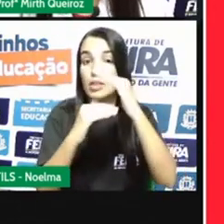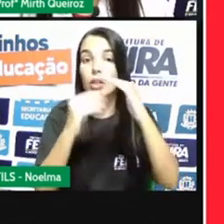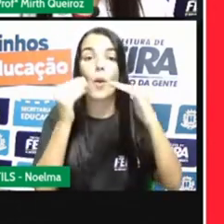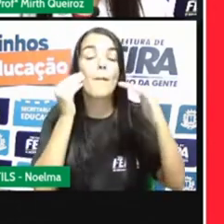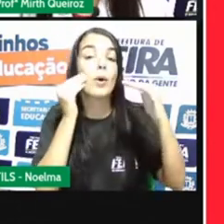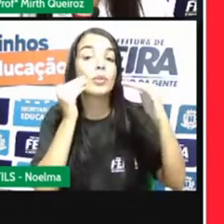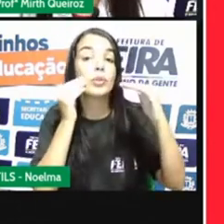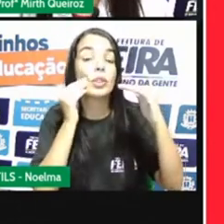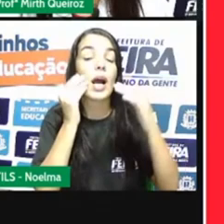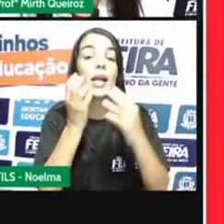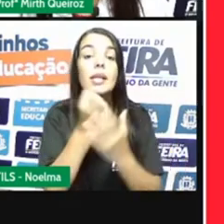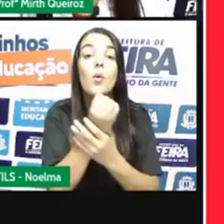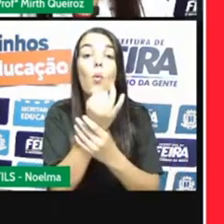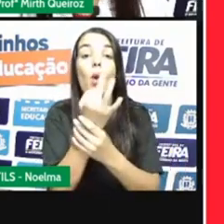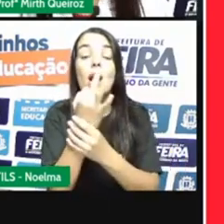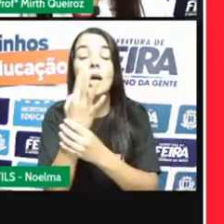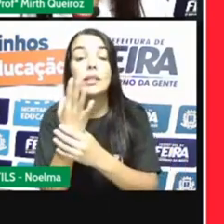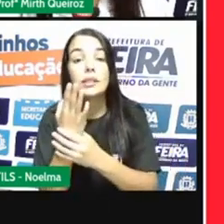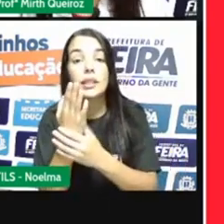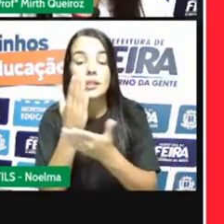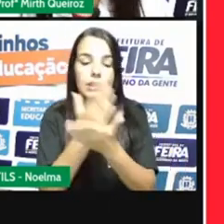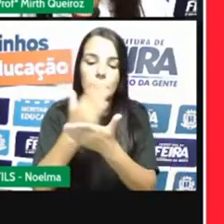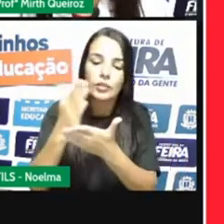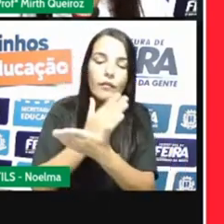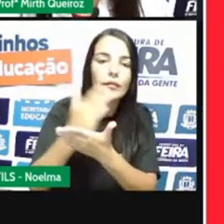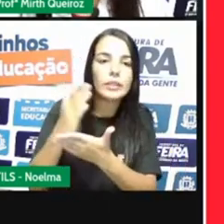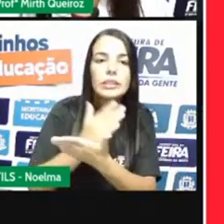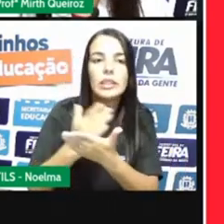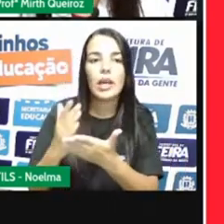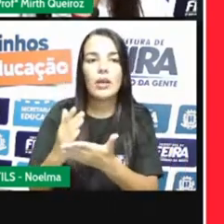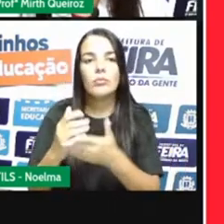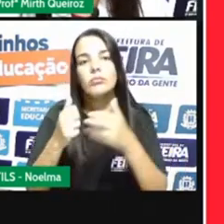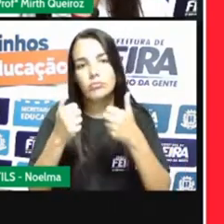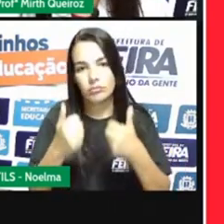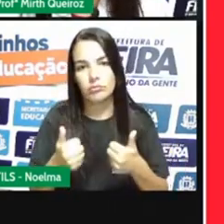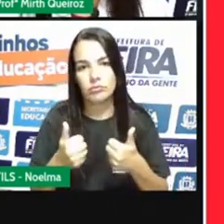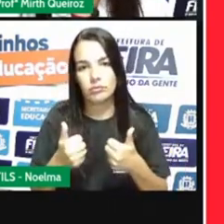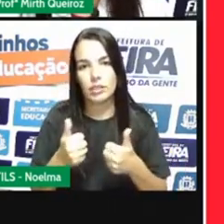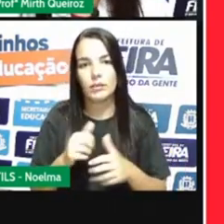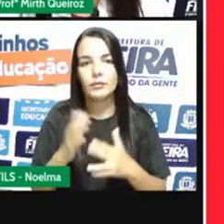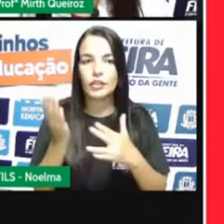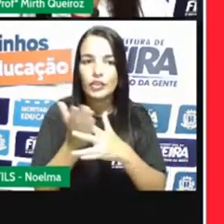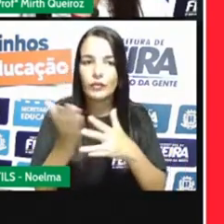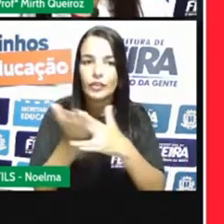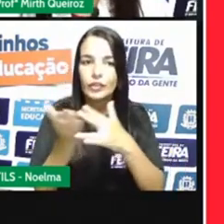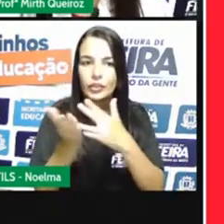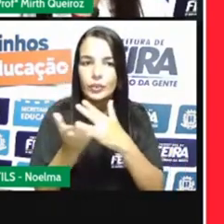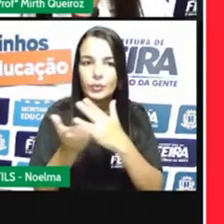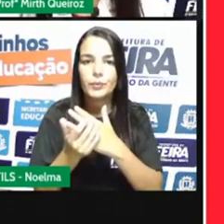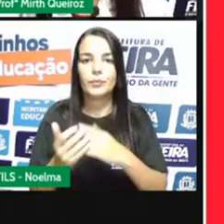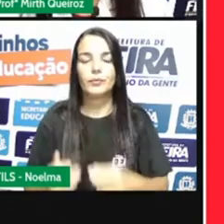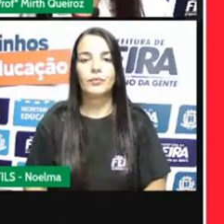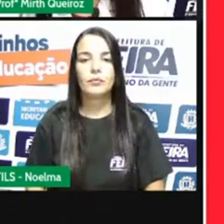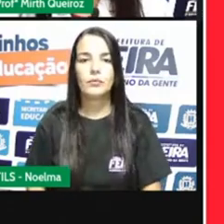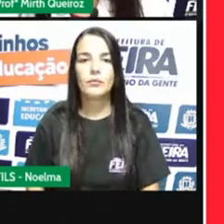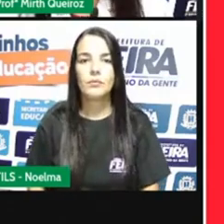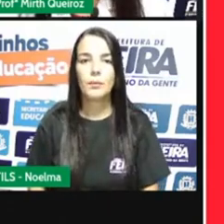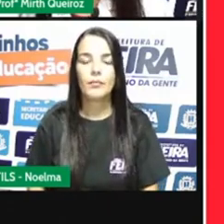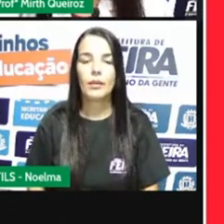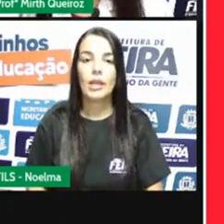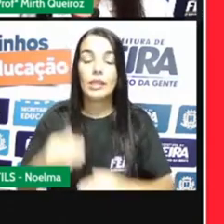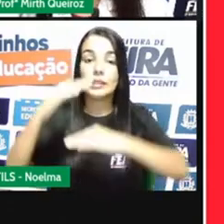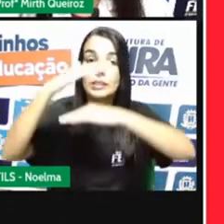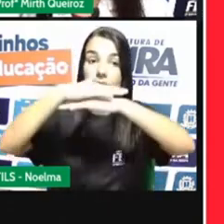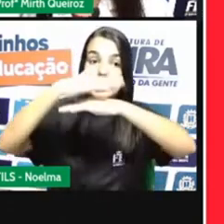representa o número em quantas partes foi dividida essa unidade, que é essa pizza aqui. E,